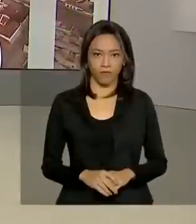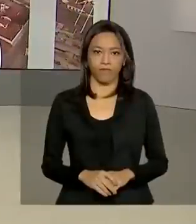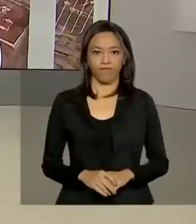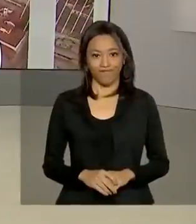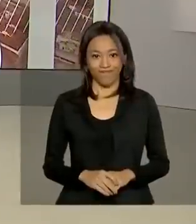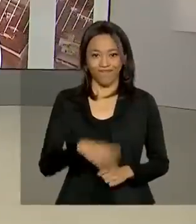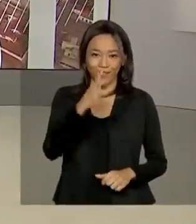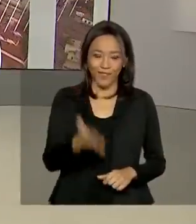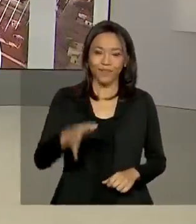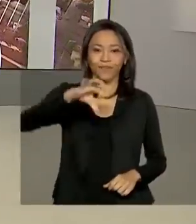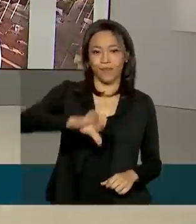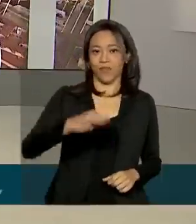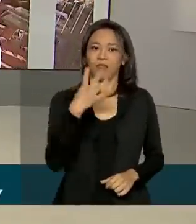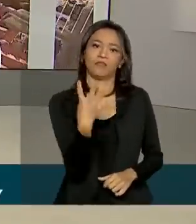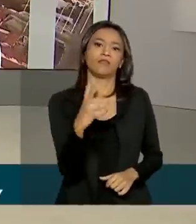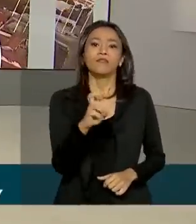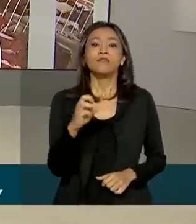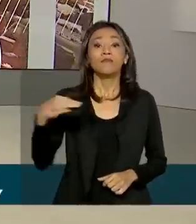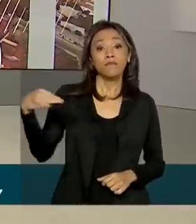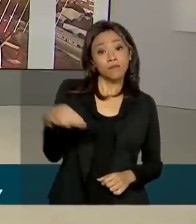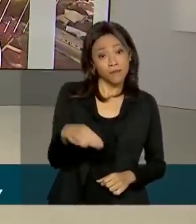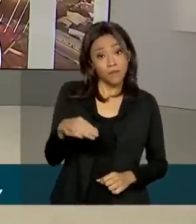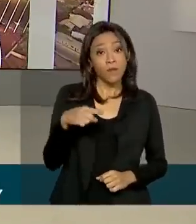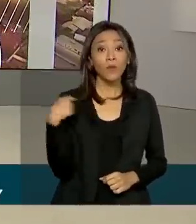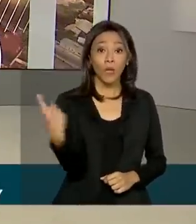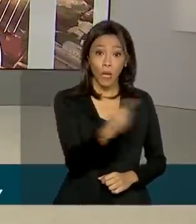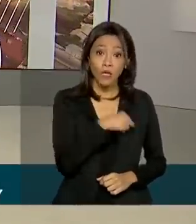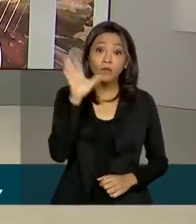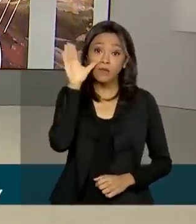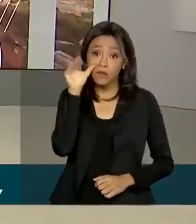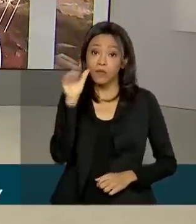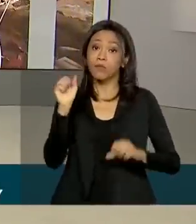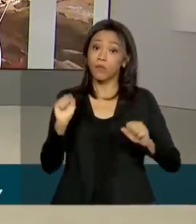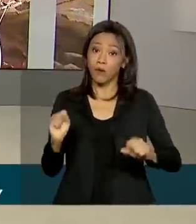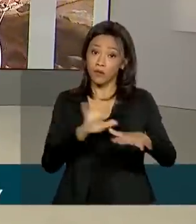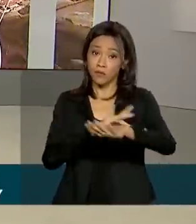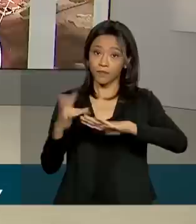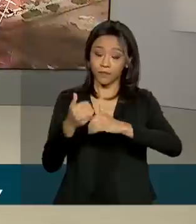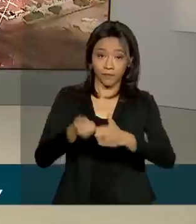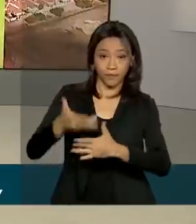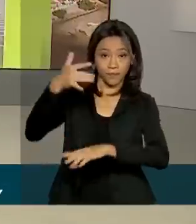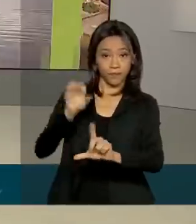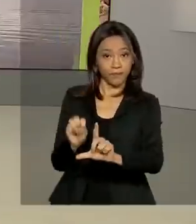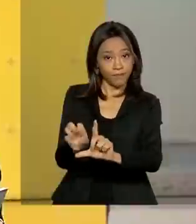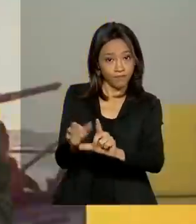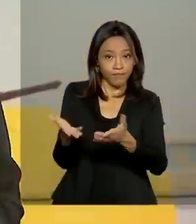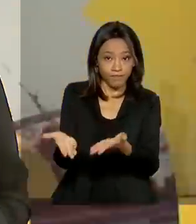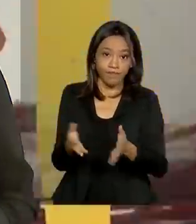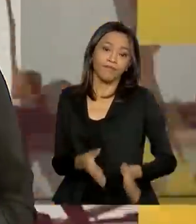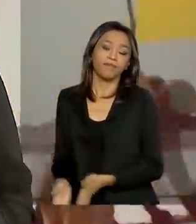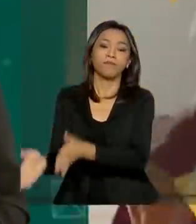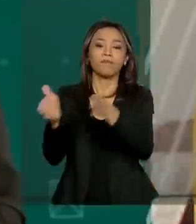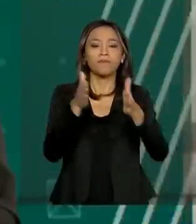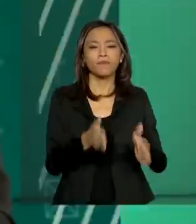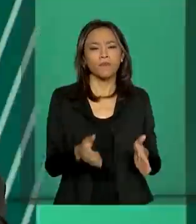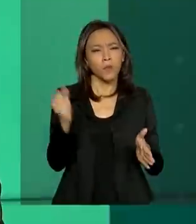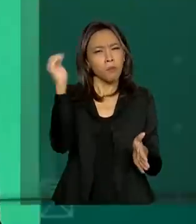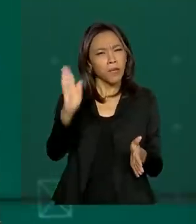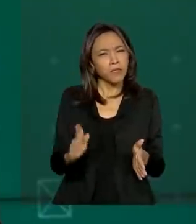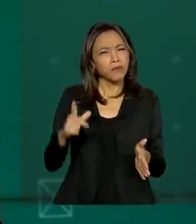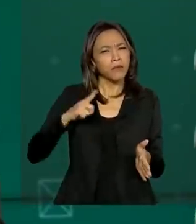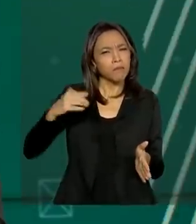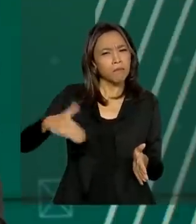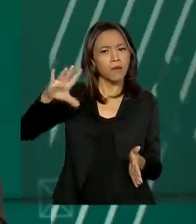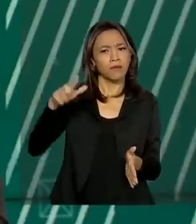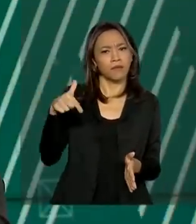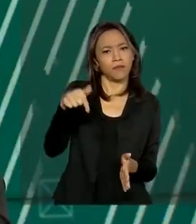São 9 horas e 45 minutos, nós estamos ao vivo também pelas redes sociais. O Brasil tem mais de